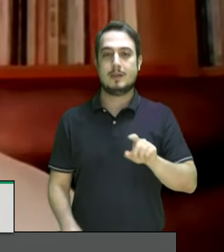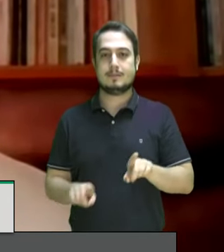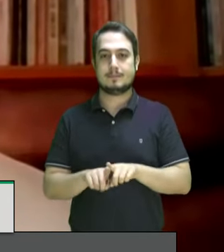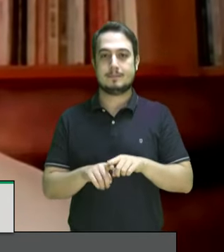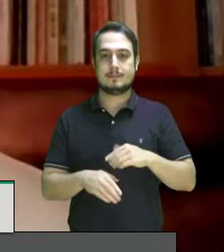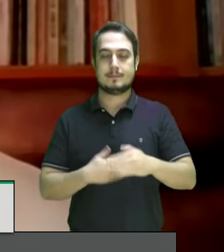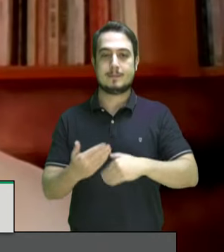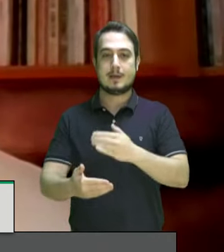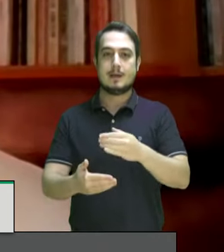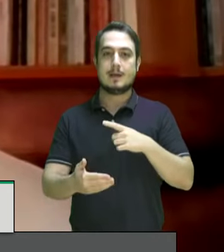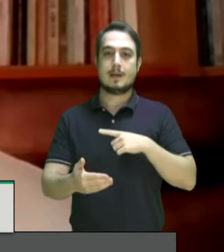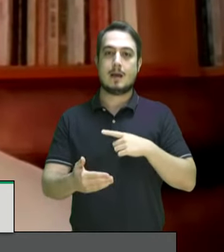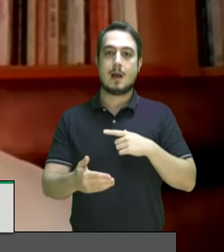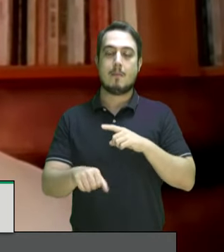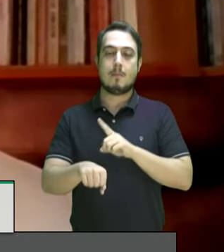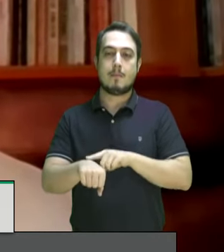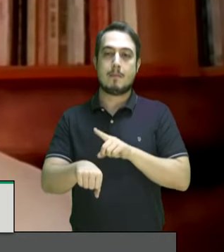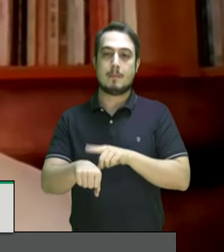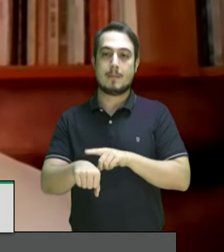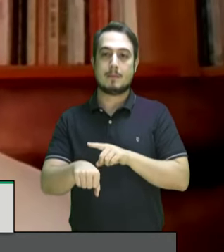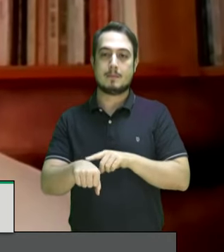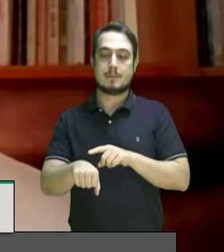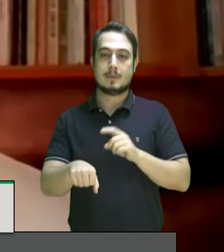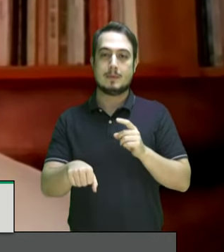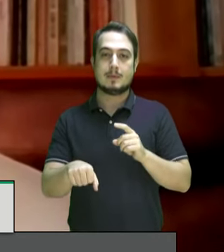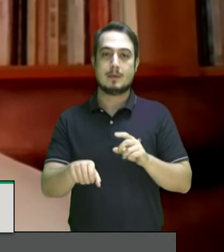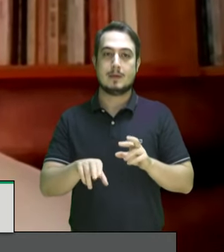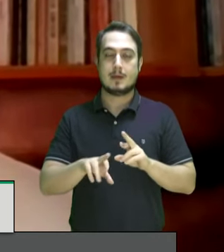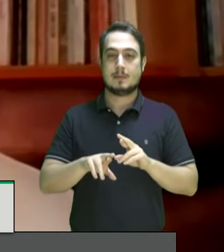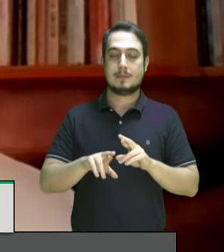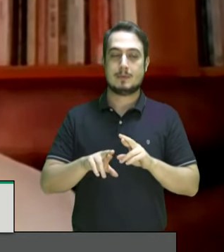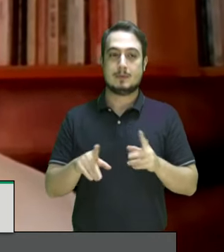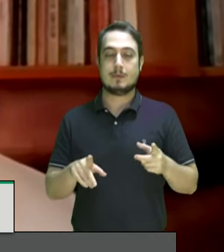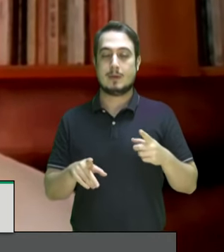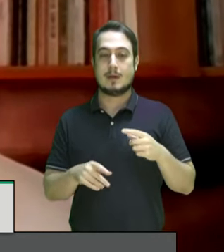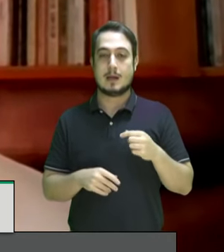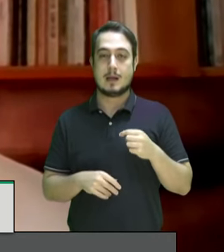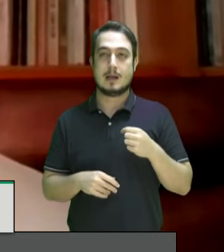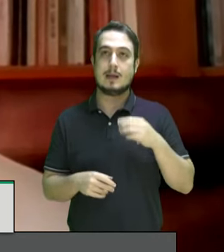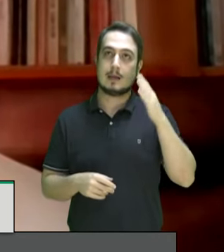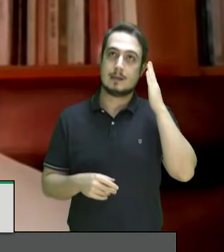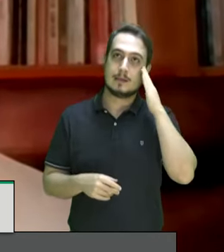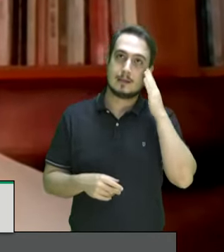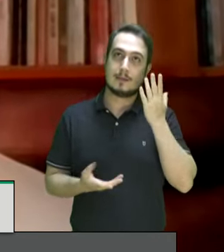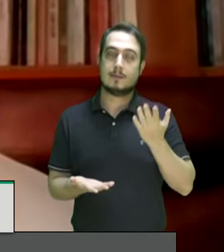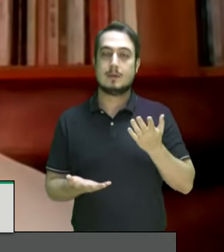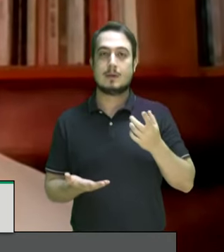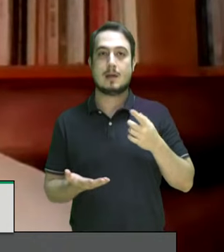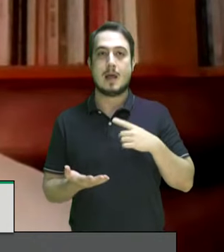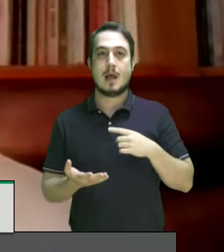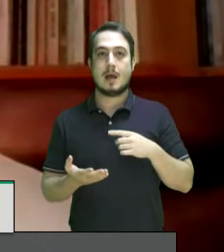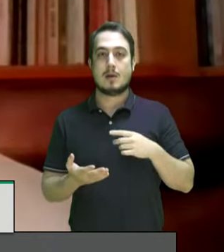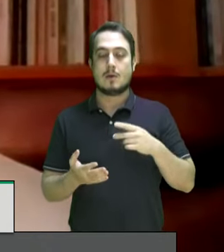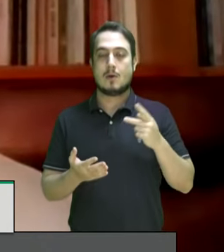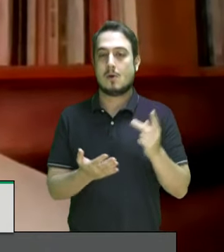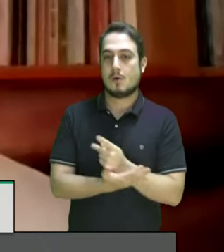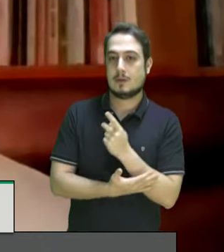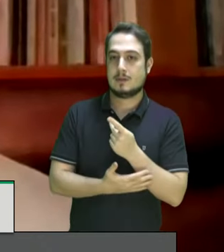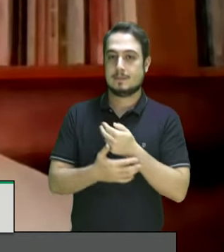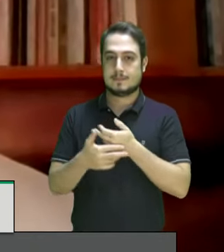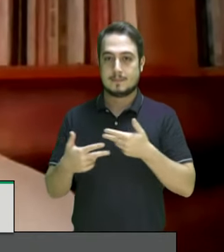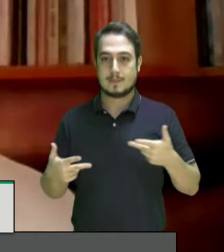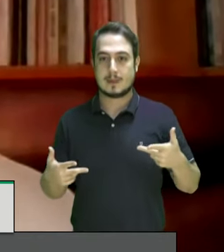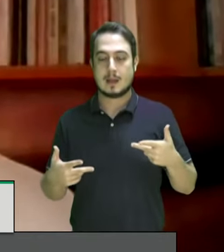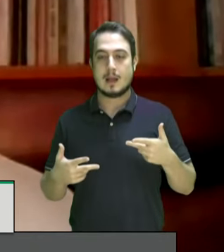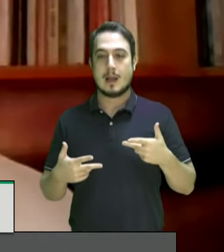por um momento muito difícil os casos recentes que involucram a atuação da